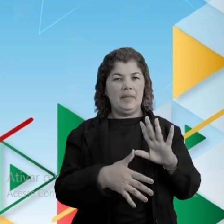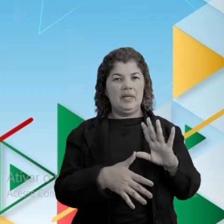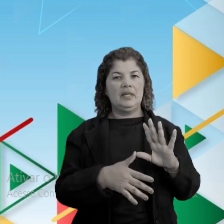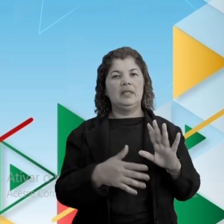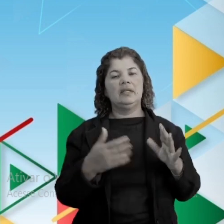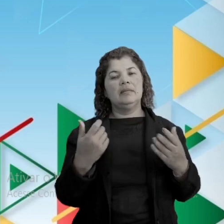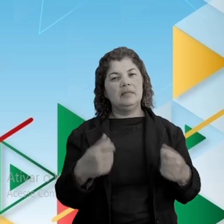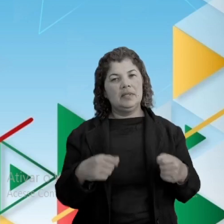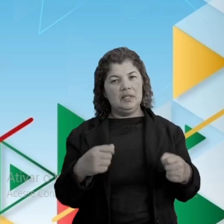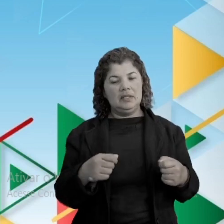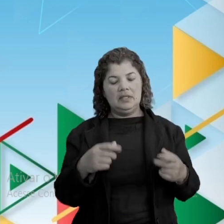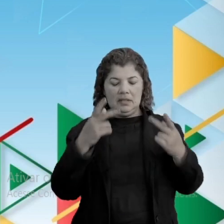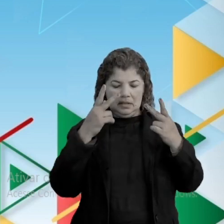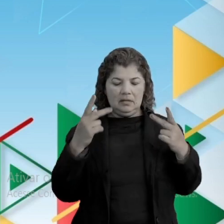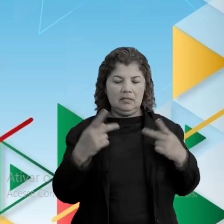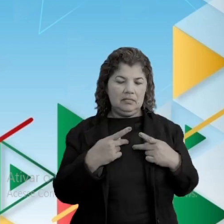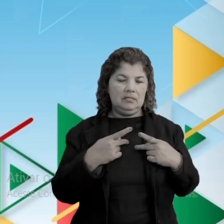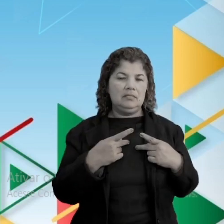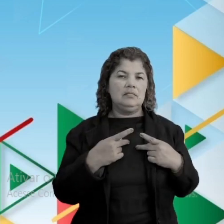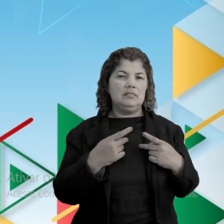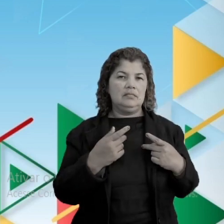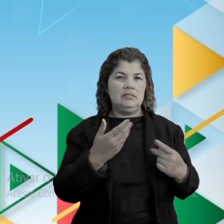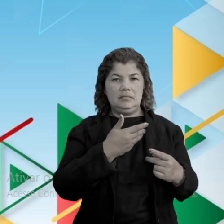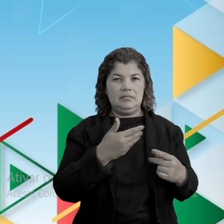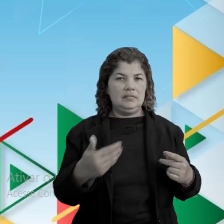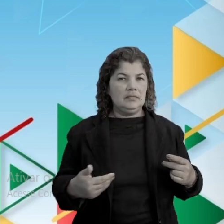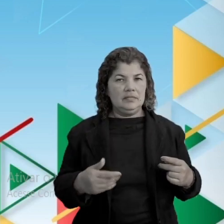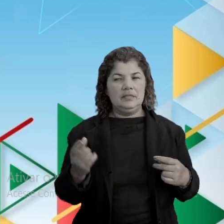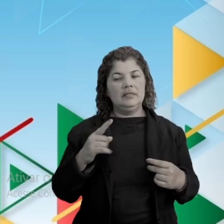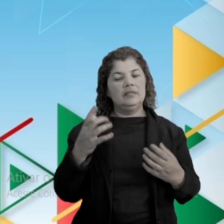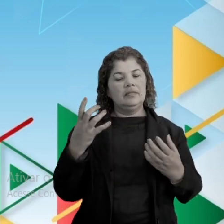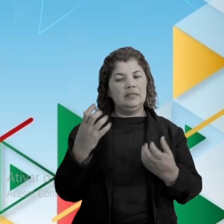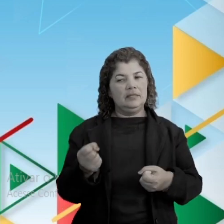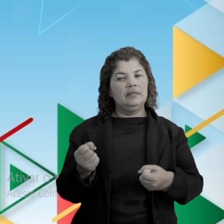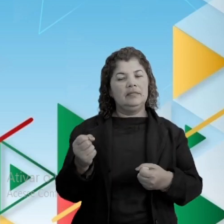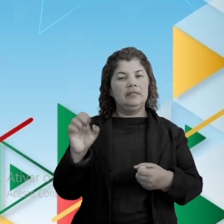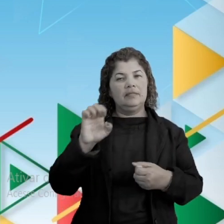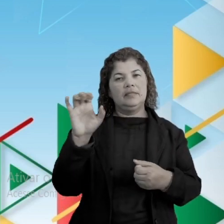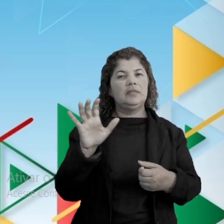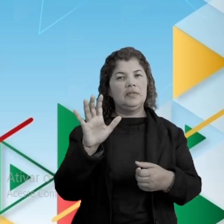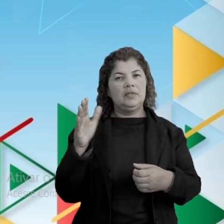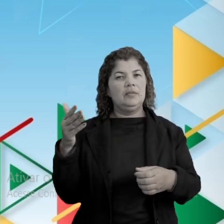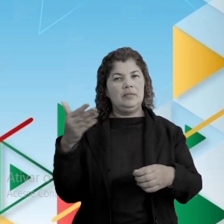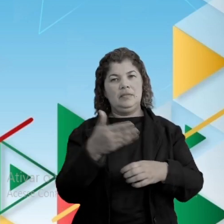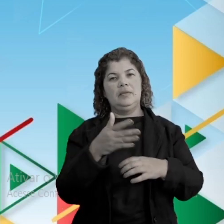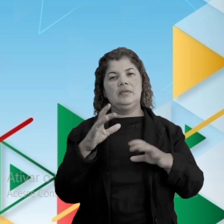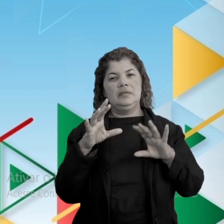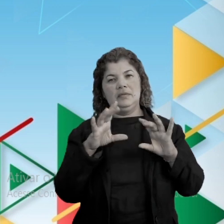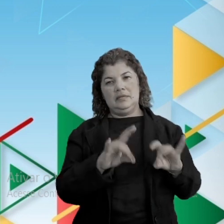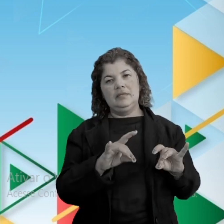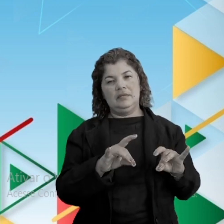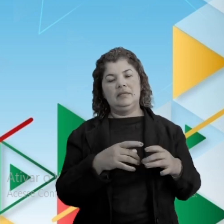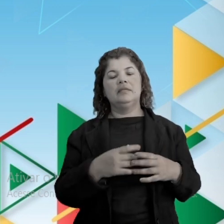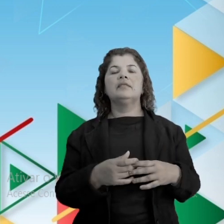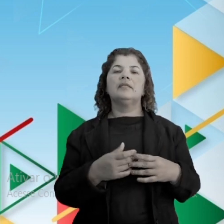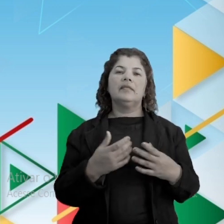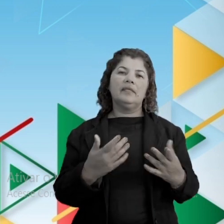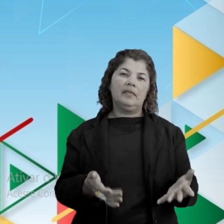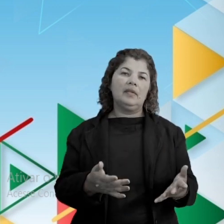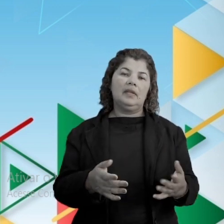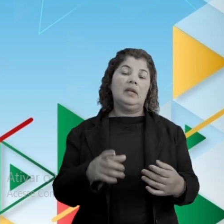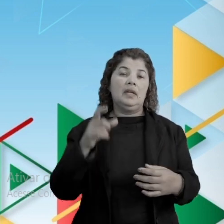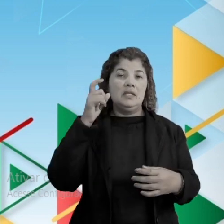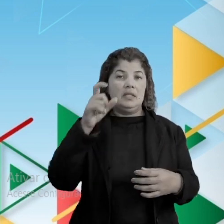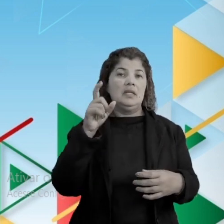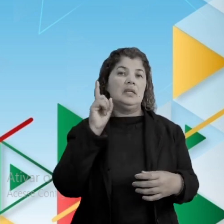autogovernar e não aceitar a interferência da Europa. daí o interesse estadunidense no